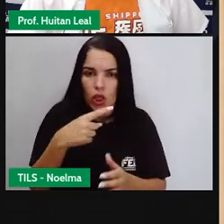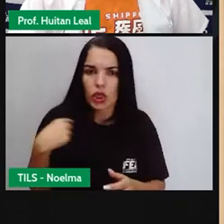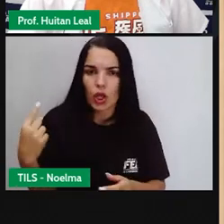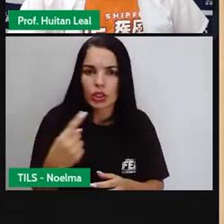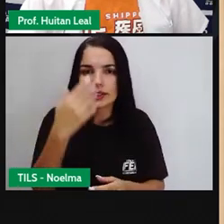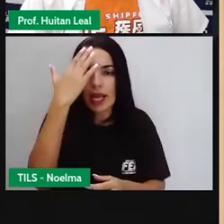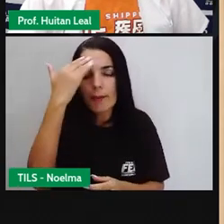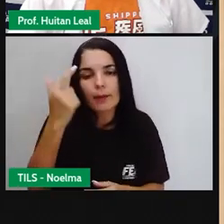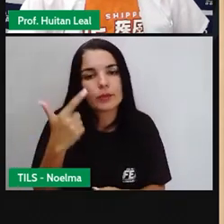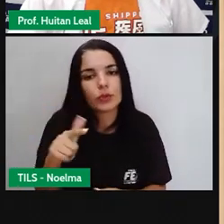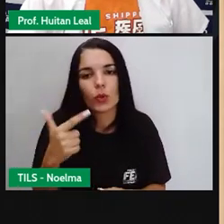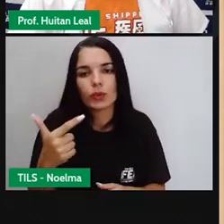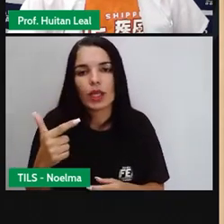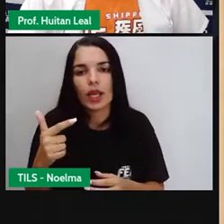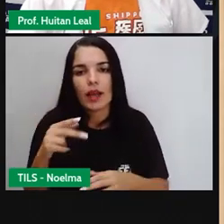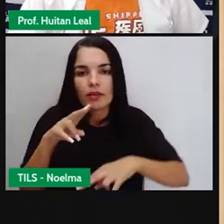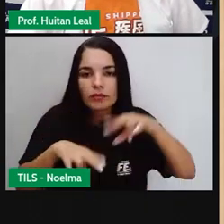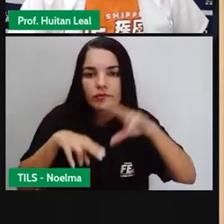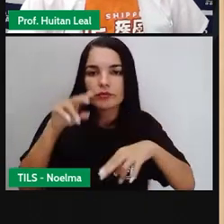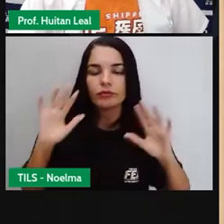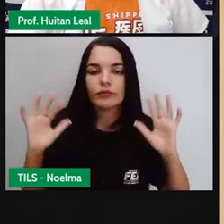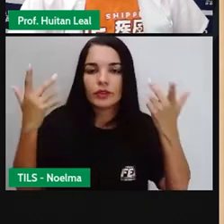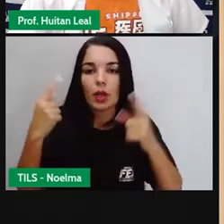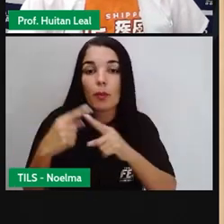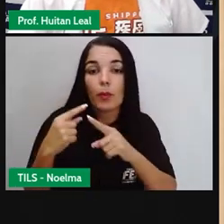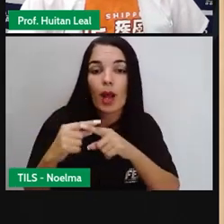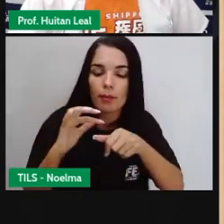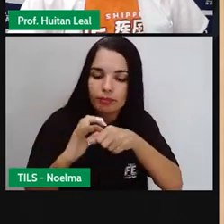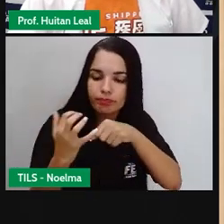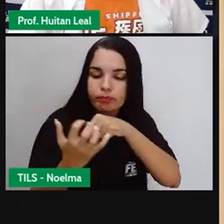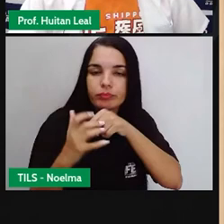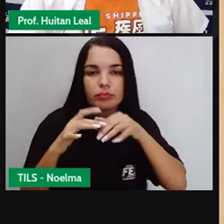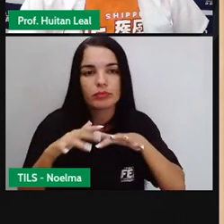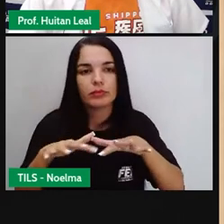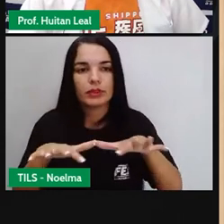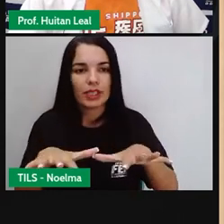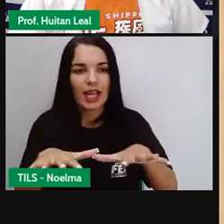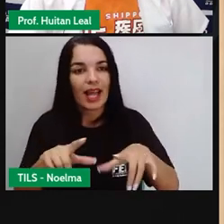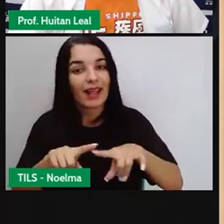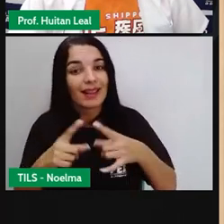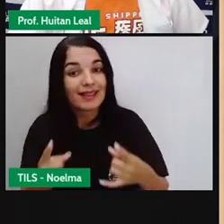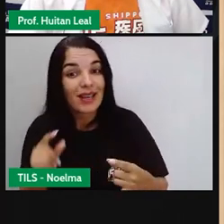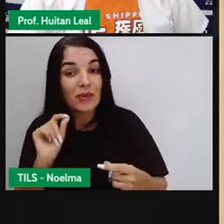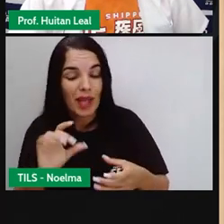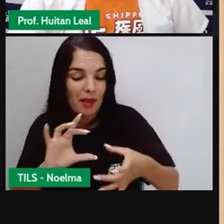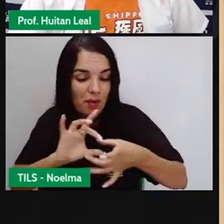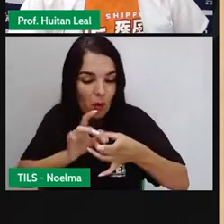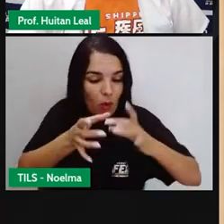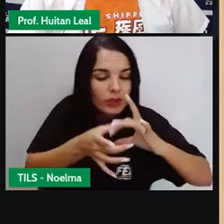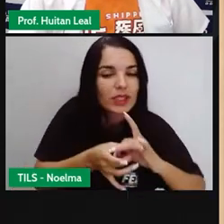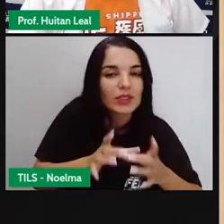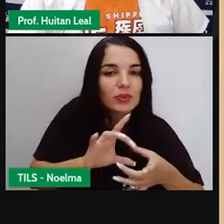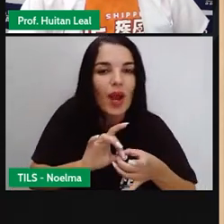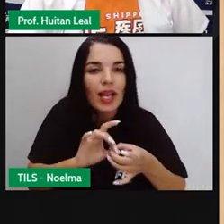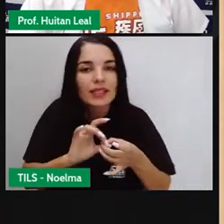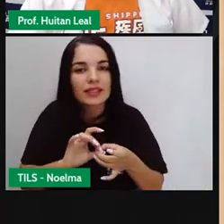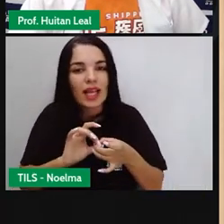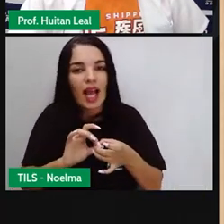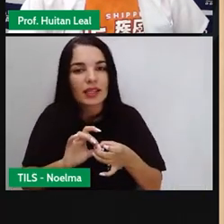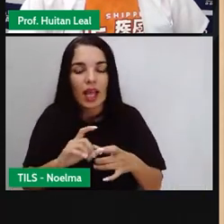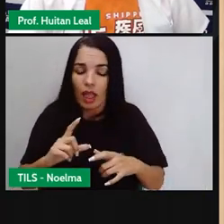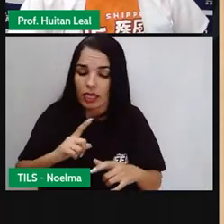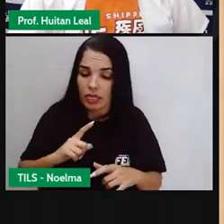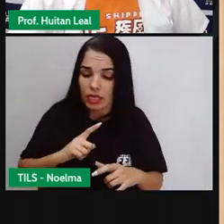festas juninas por causa da pandemia. Então, essa frase está contextualizada. E esse